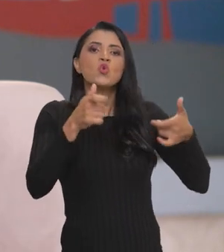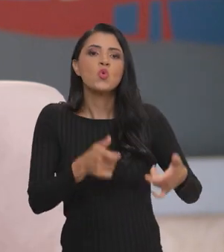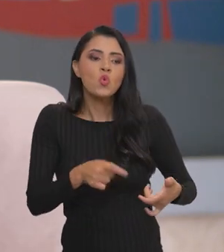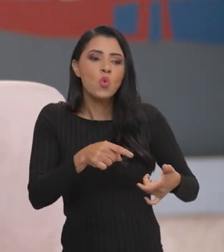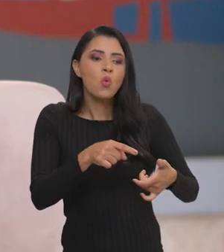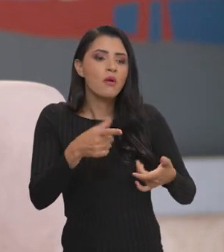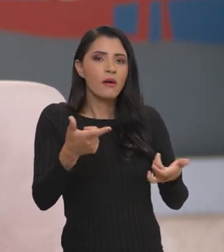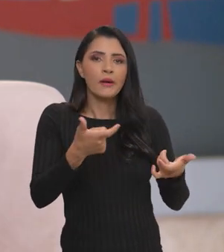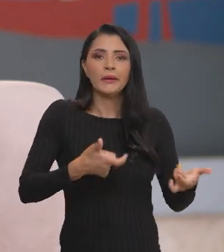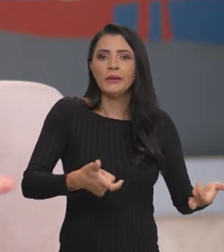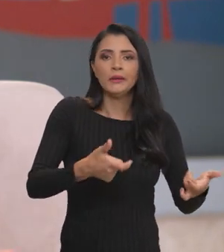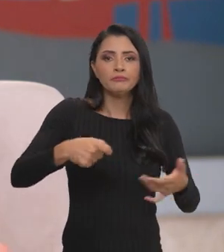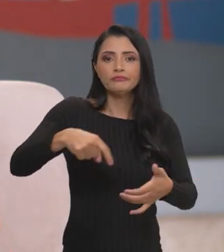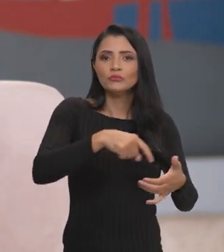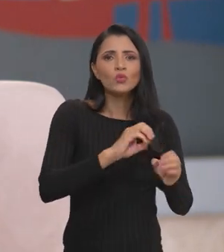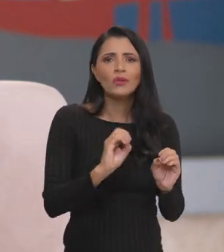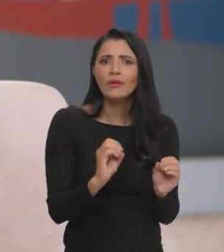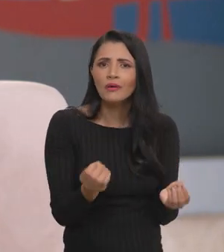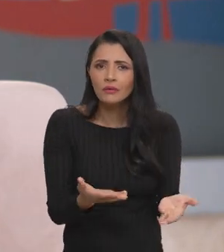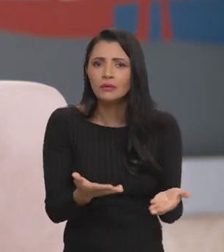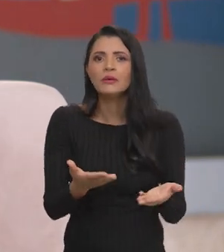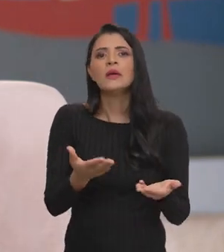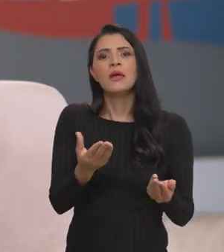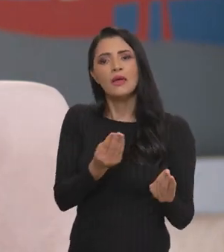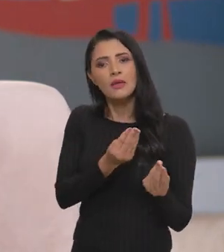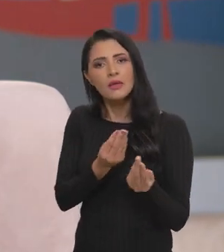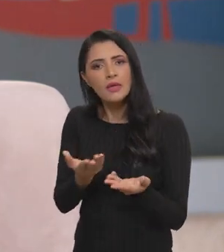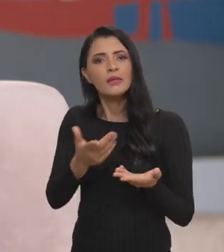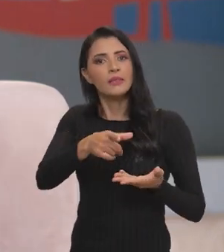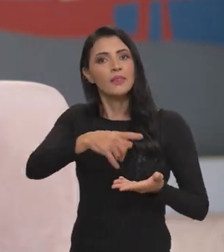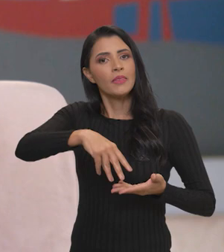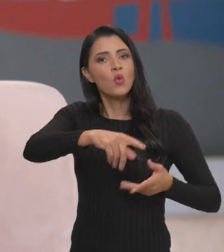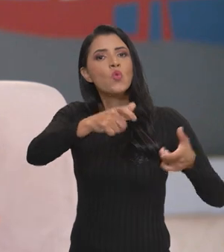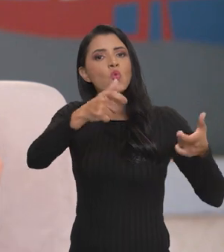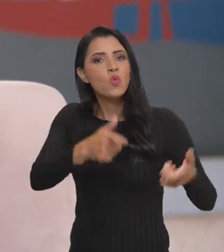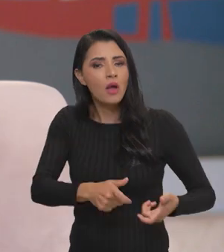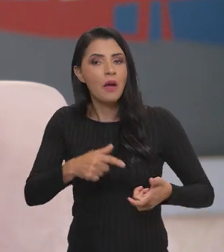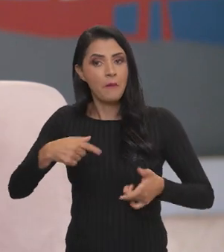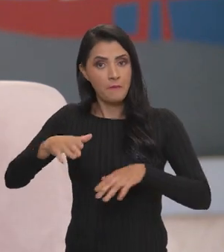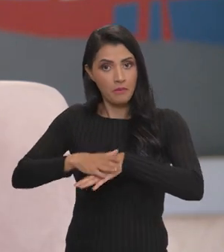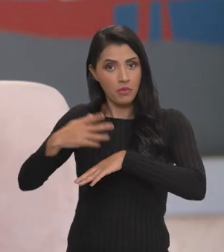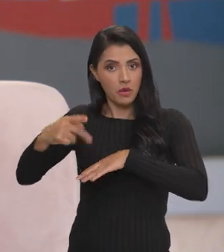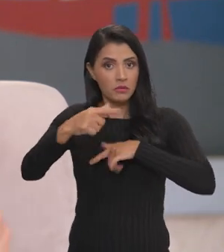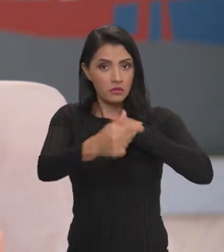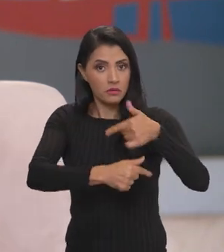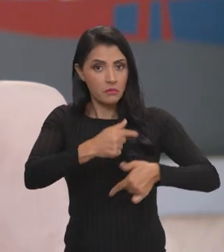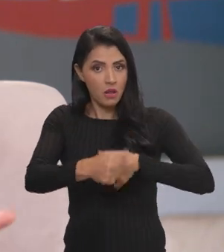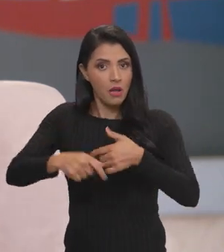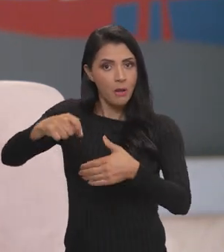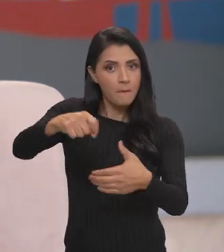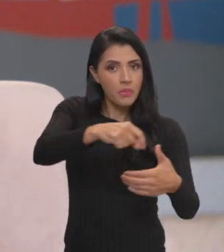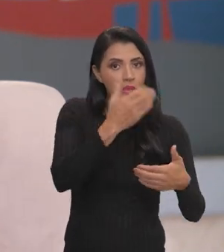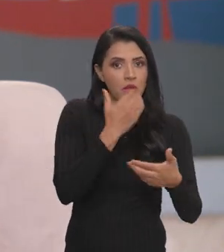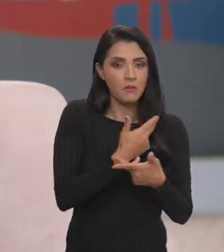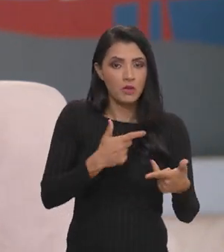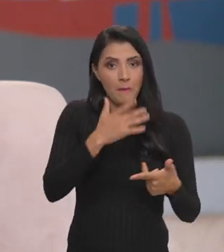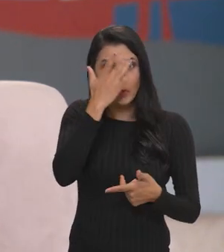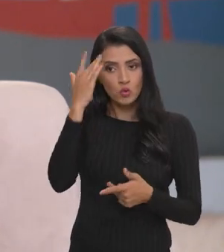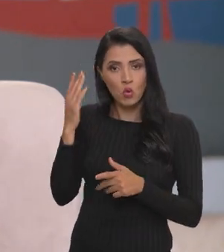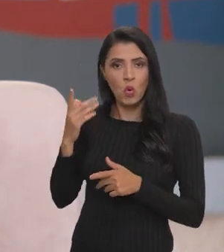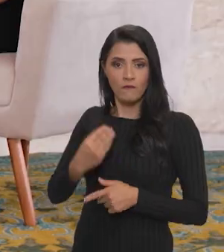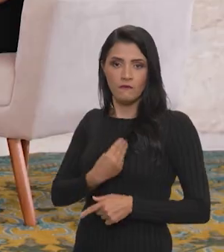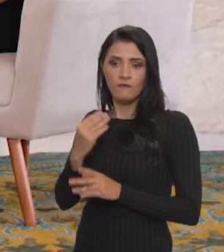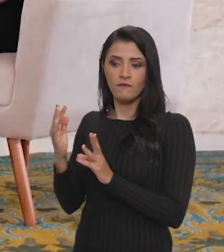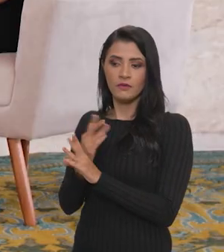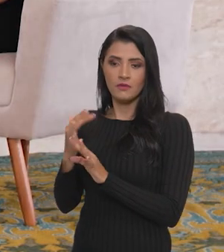realocadas numa área improdutiva do nosso país e que recebem, então, terra para trabalhar e produzir alimentos para quem está